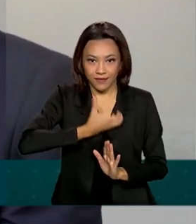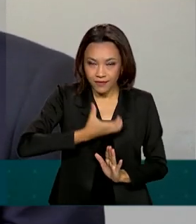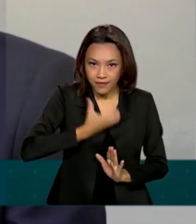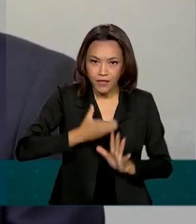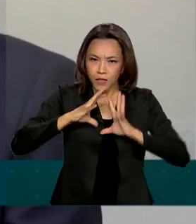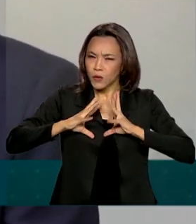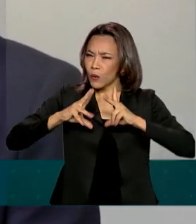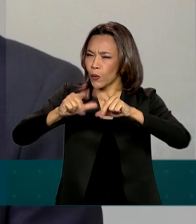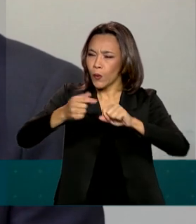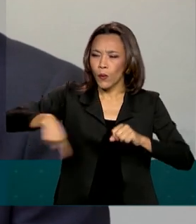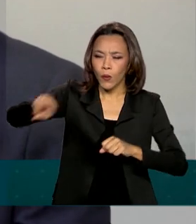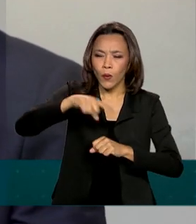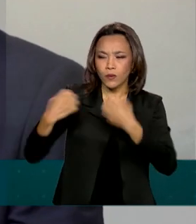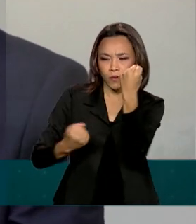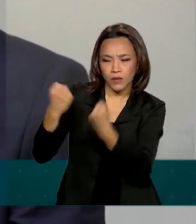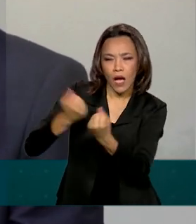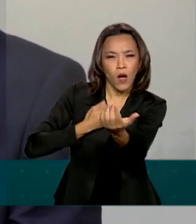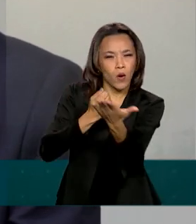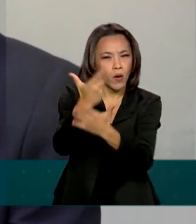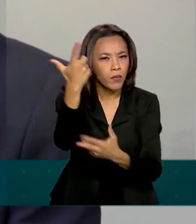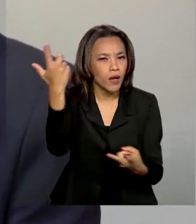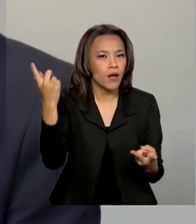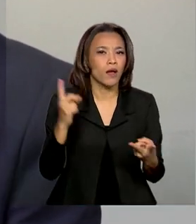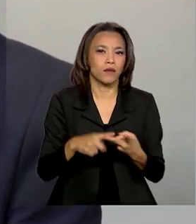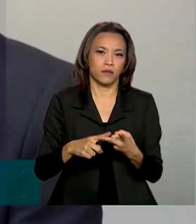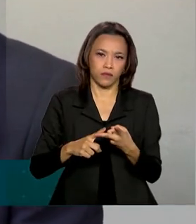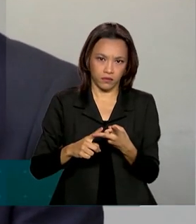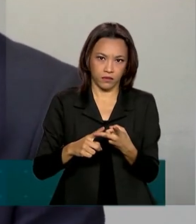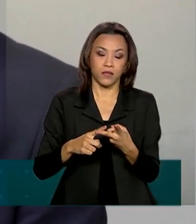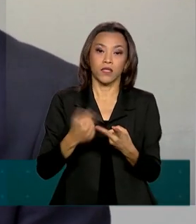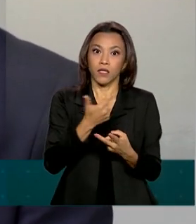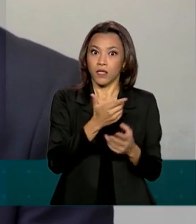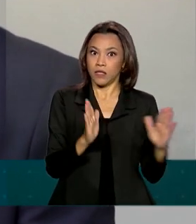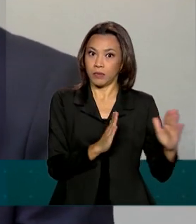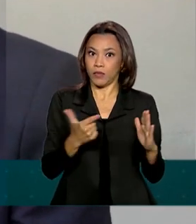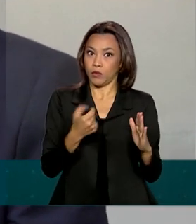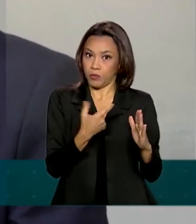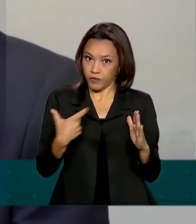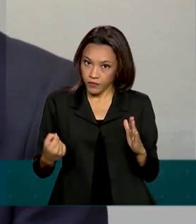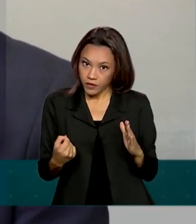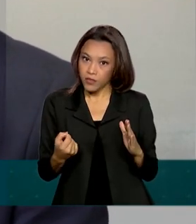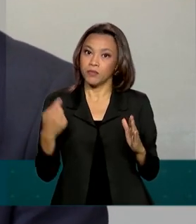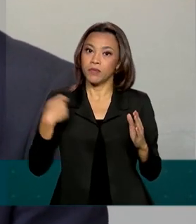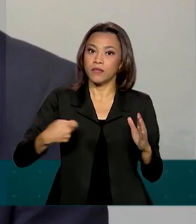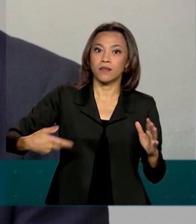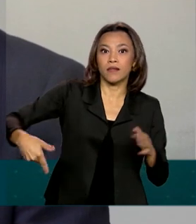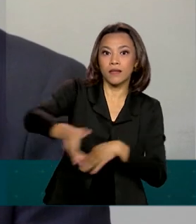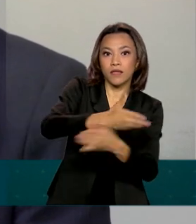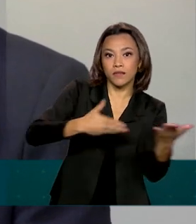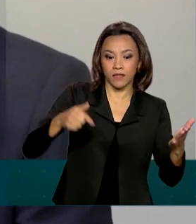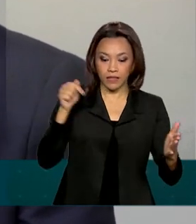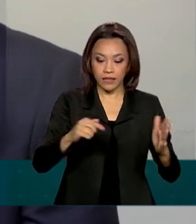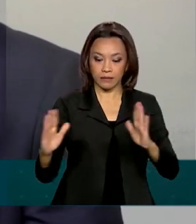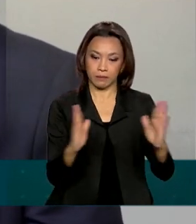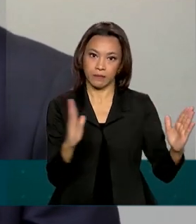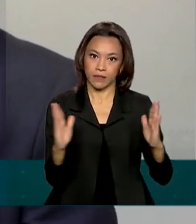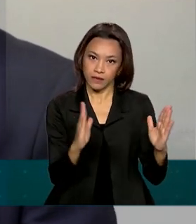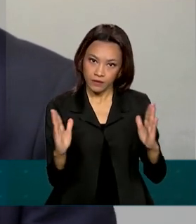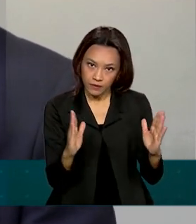todos os veículos adquiridos, comprados em 2020, deverão ser transferidos nesse período.